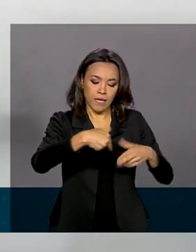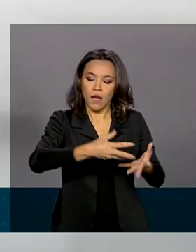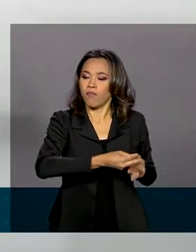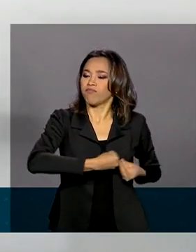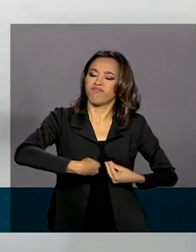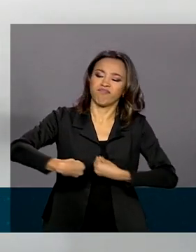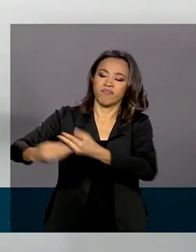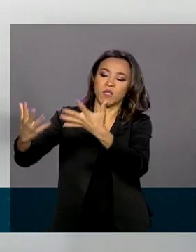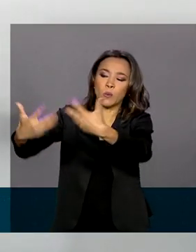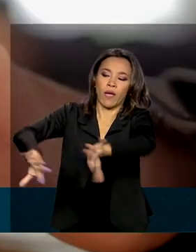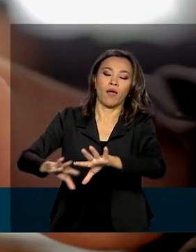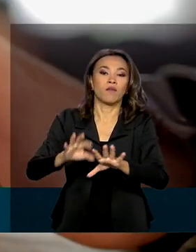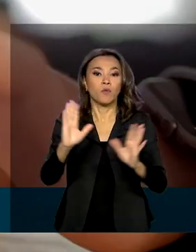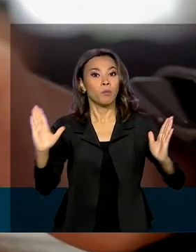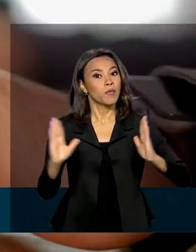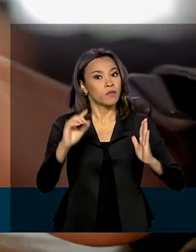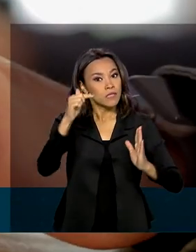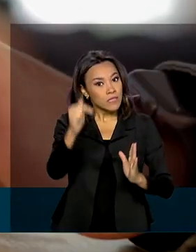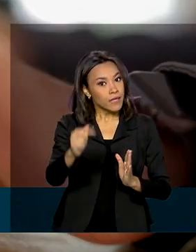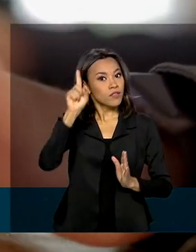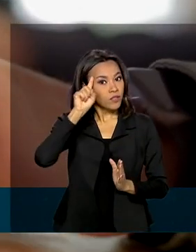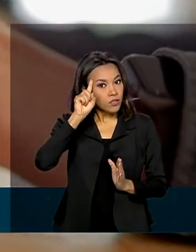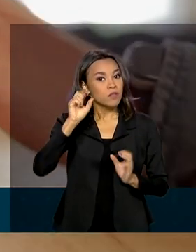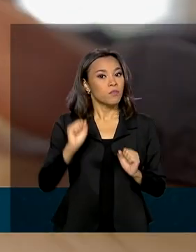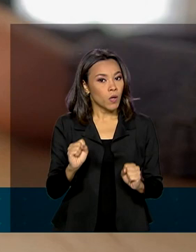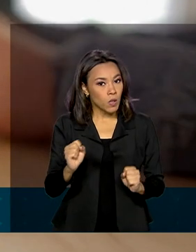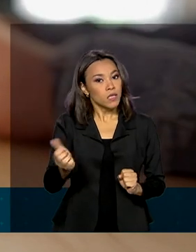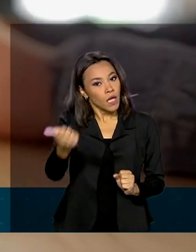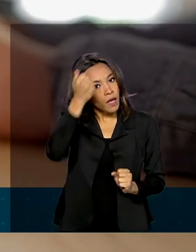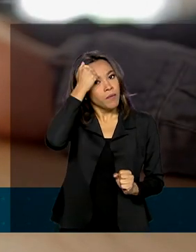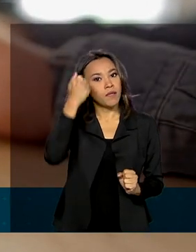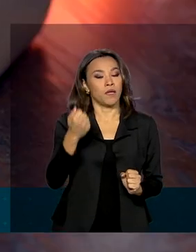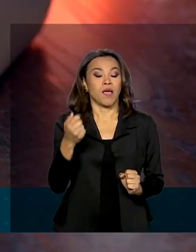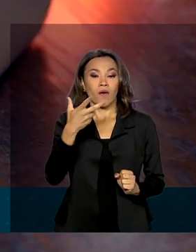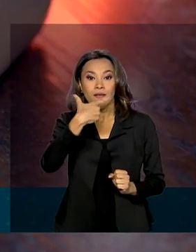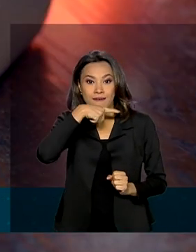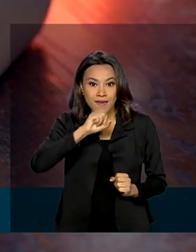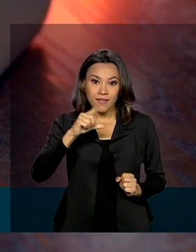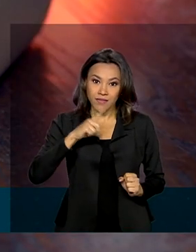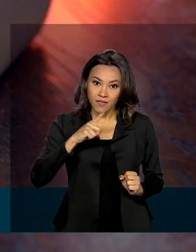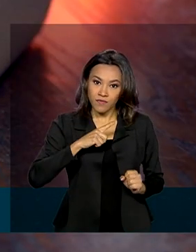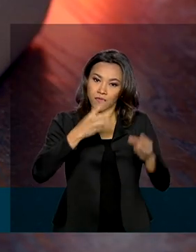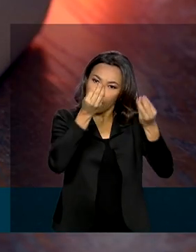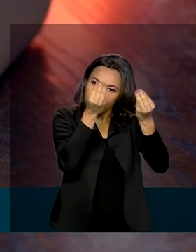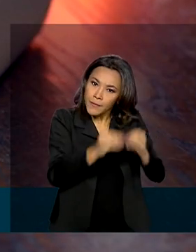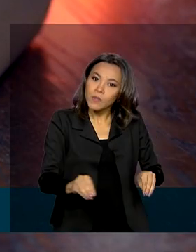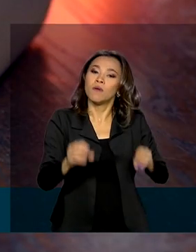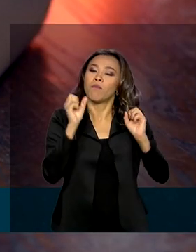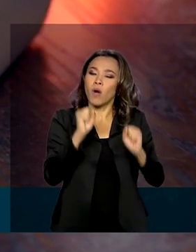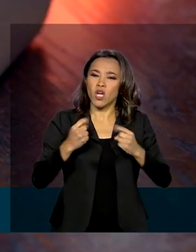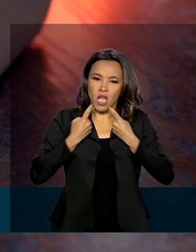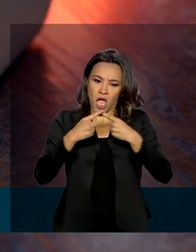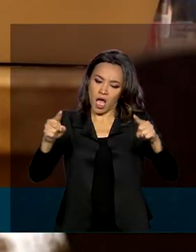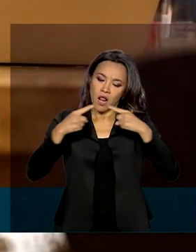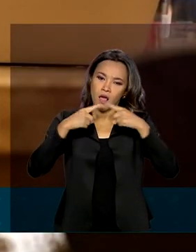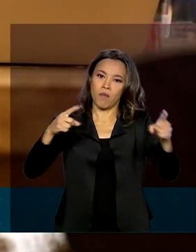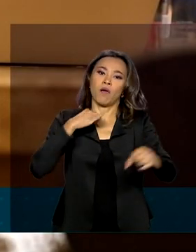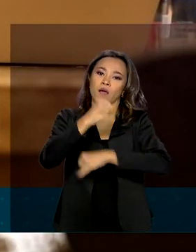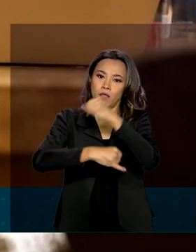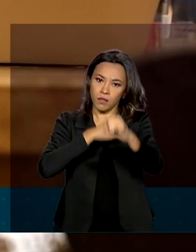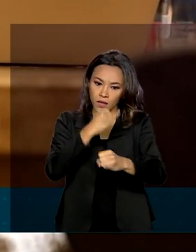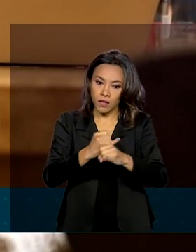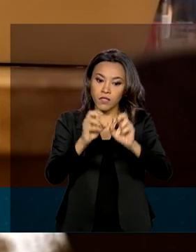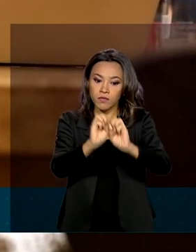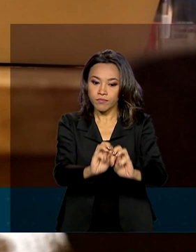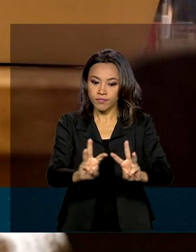prazo de sete dias. Fique atento e quem se sentir lesado pode fazer uma reclamação pela internet mesmo, no